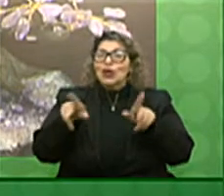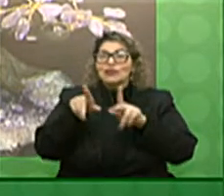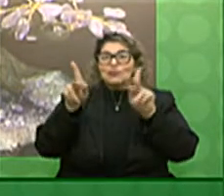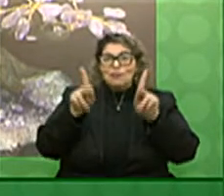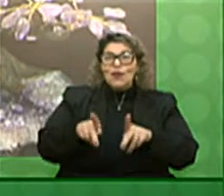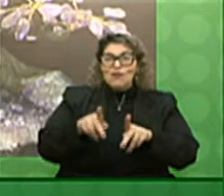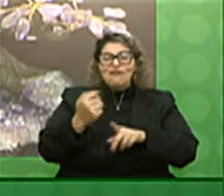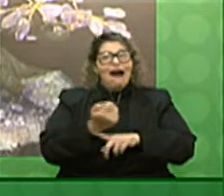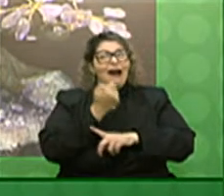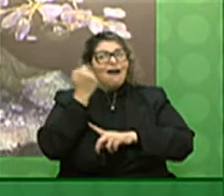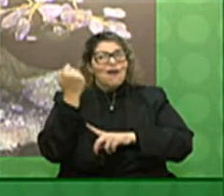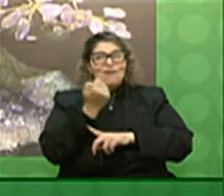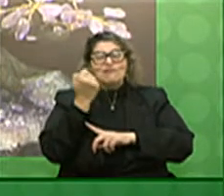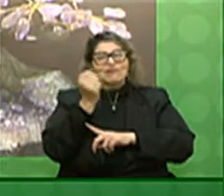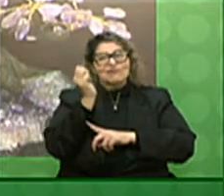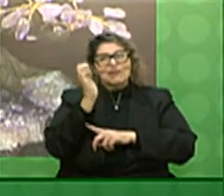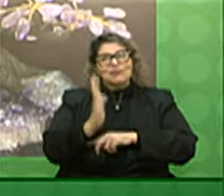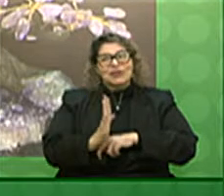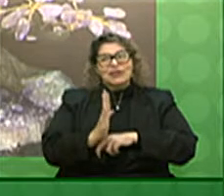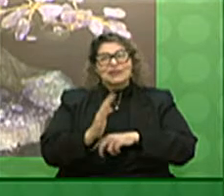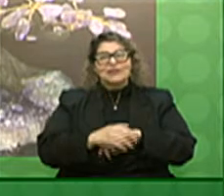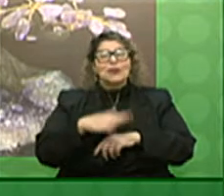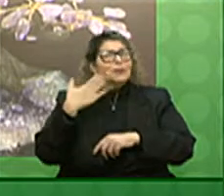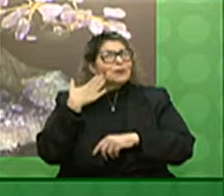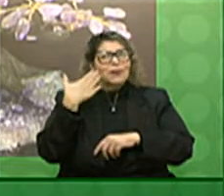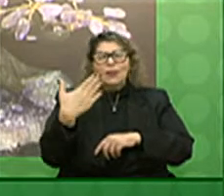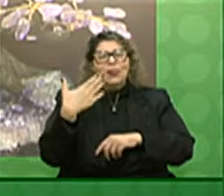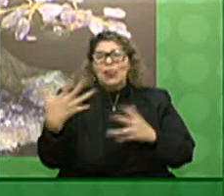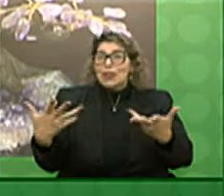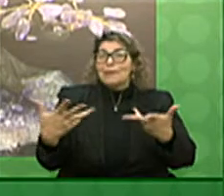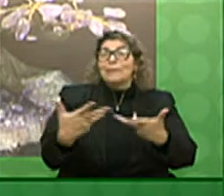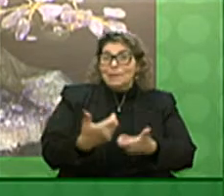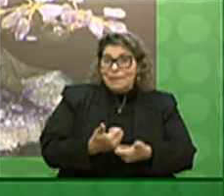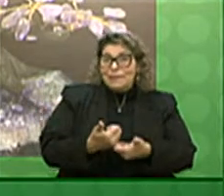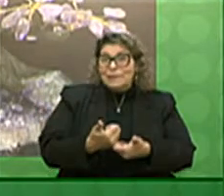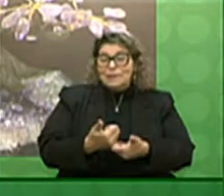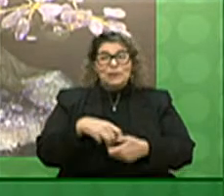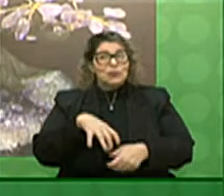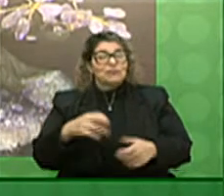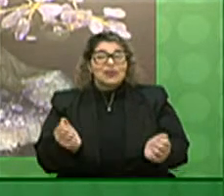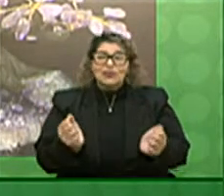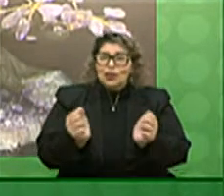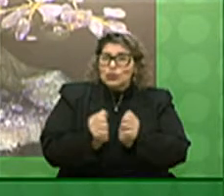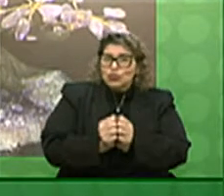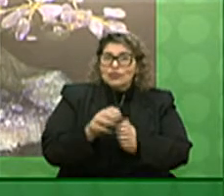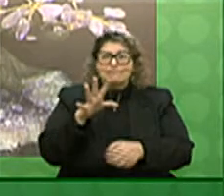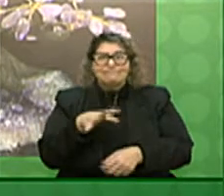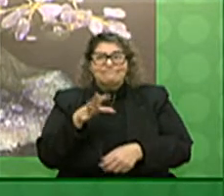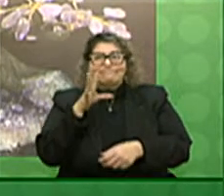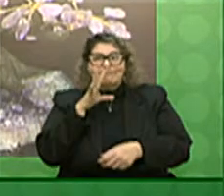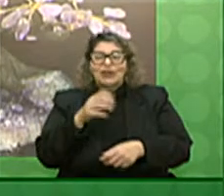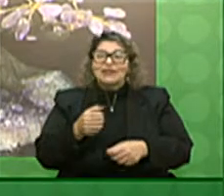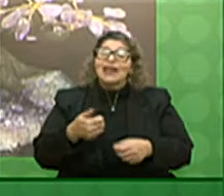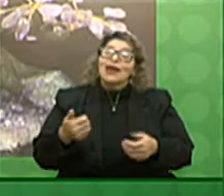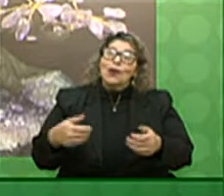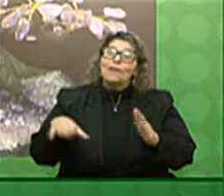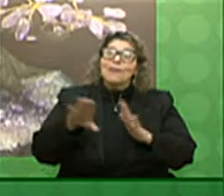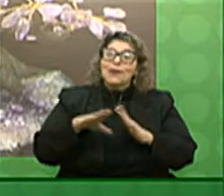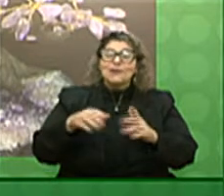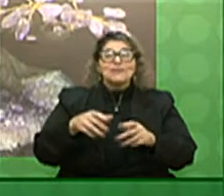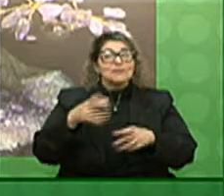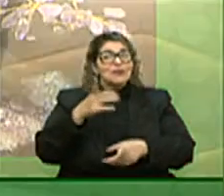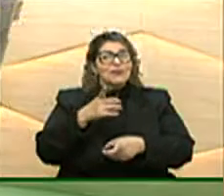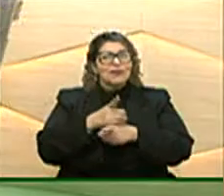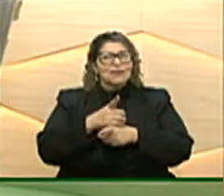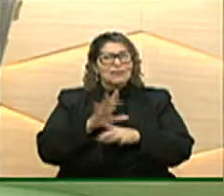gaúcho e do nosso país então mais uma vez muito obrigado a todos pela companhia e até o próximo encontro um grande abraço